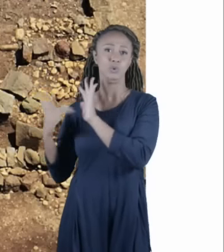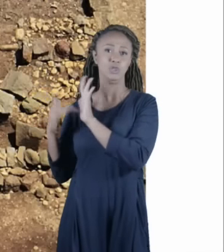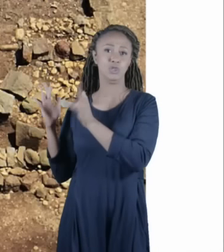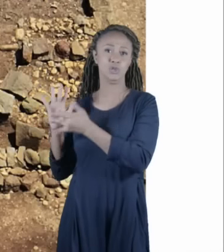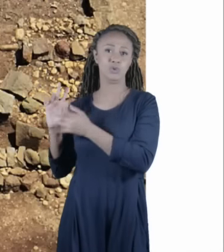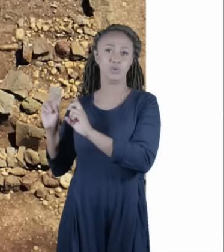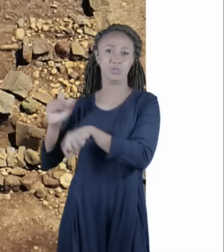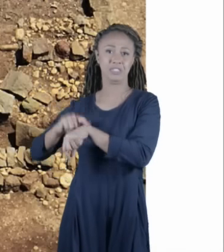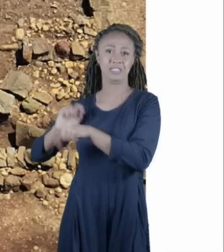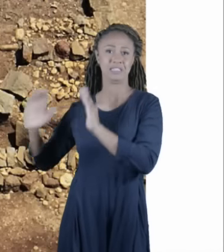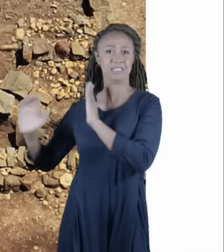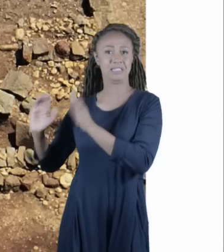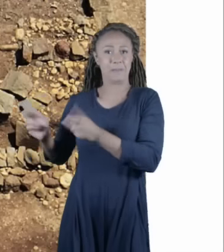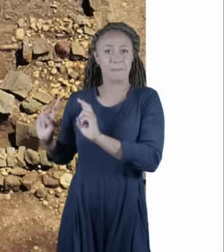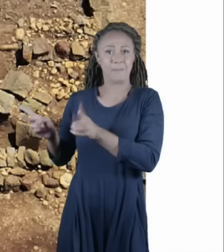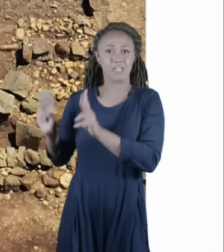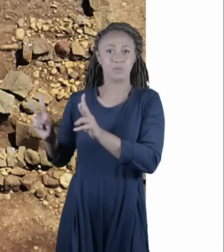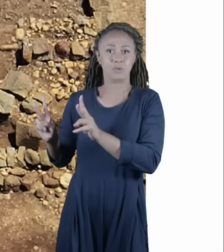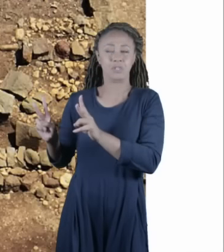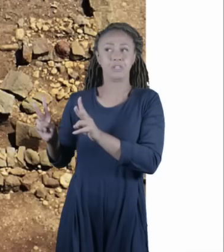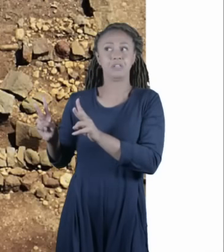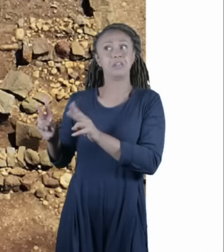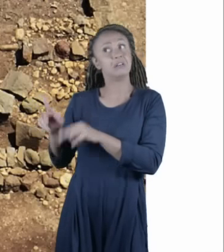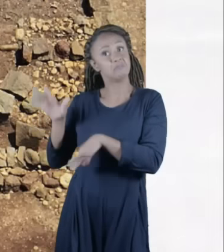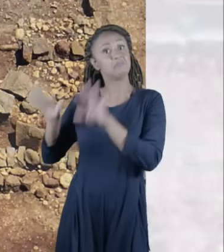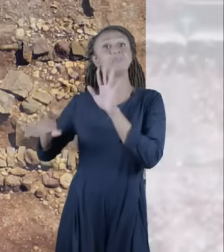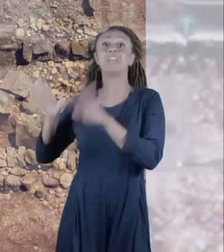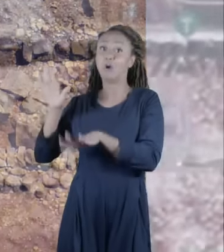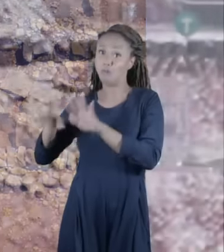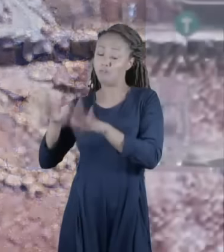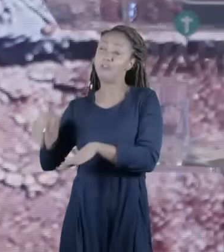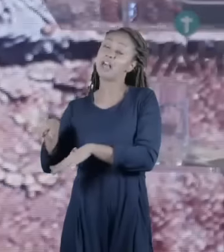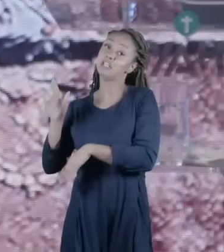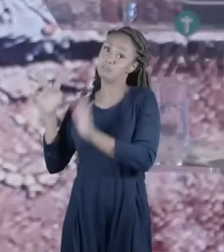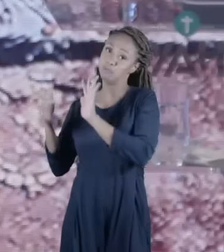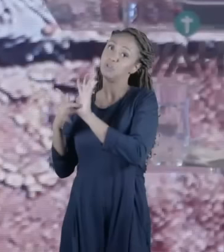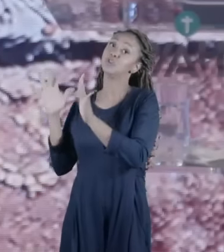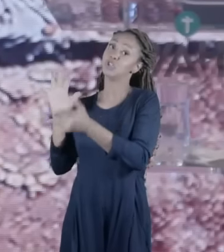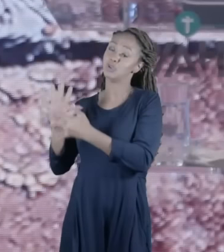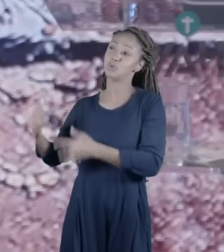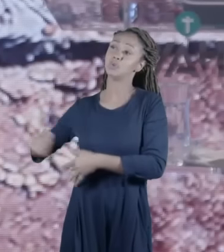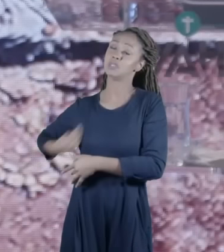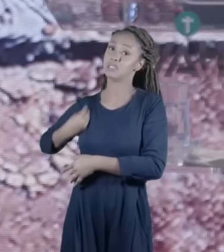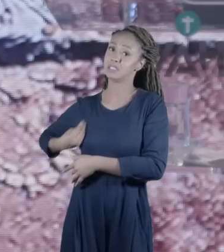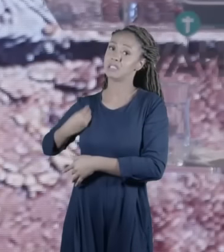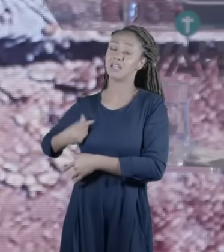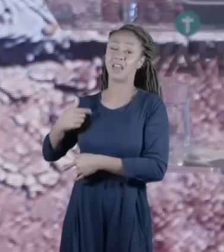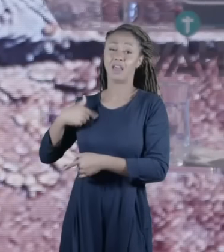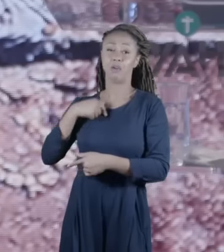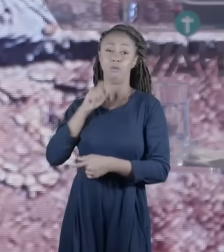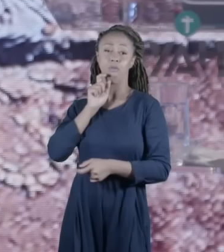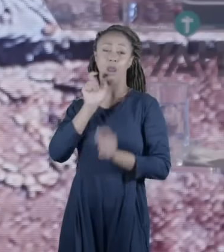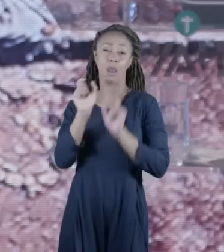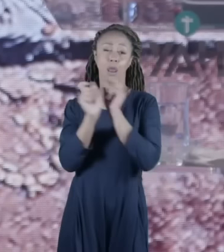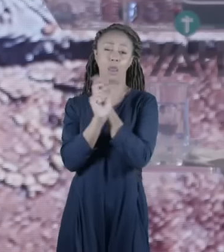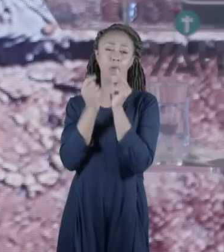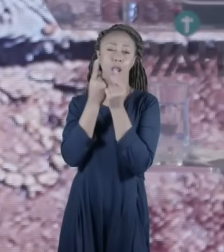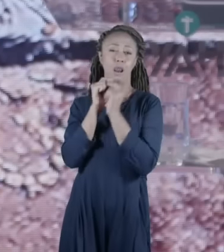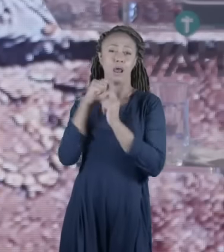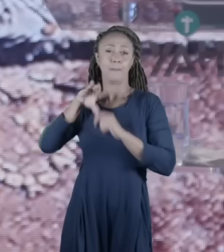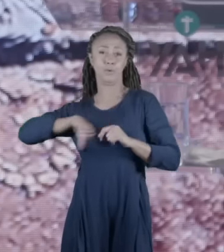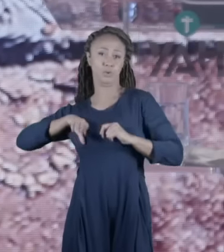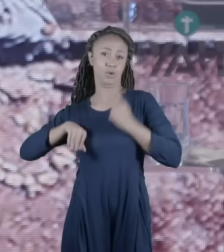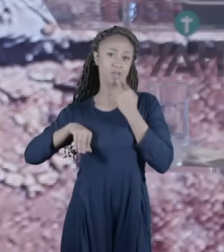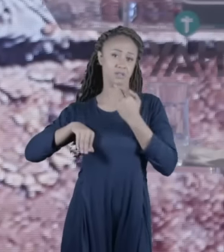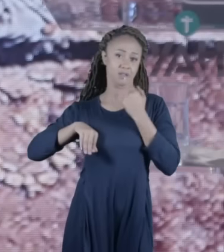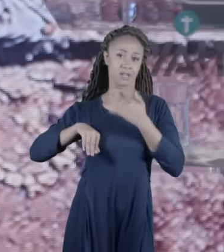de estar de ter estado de ter estado o hebraico já está confundindo pessoal então Jesus